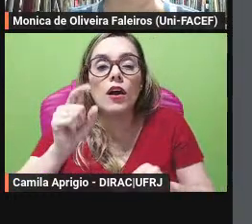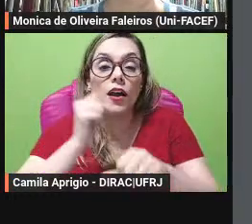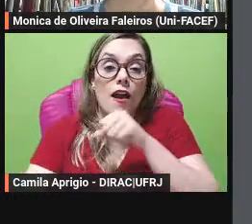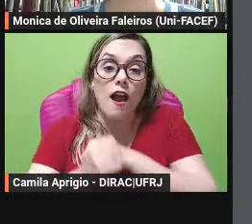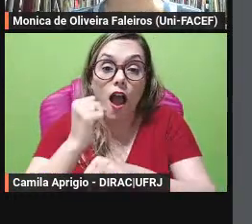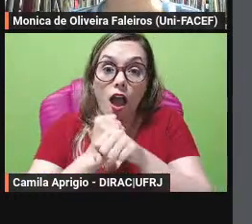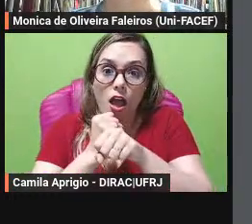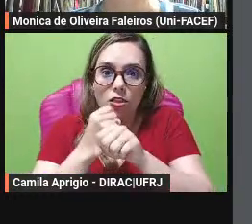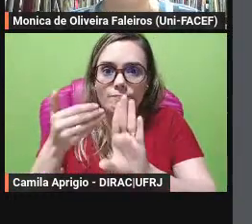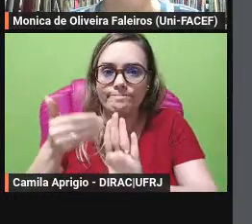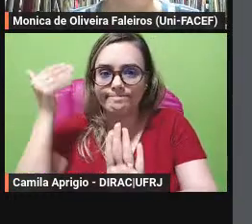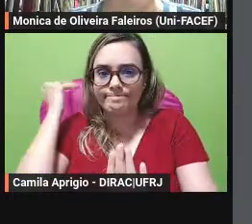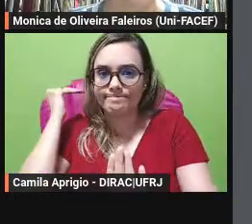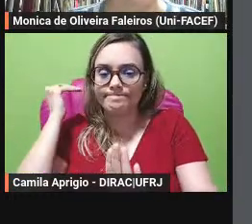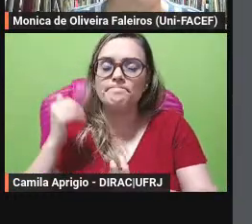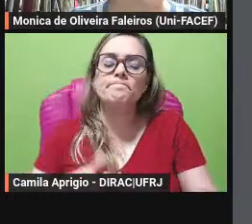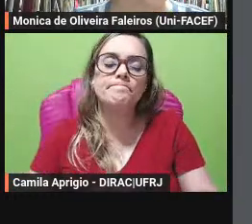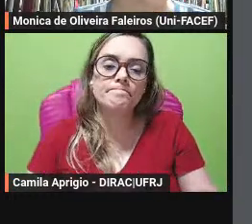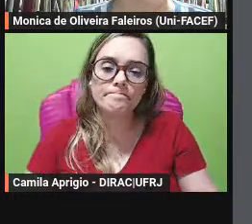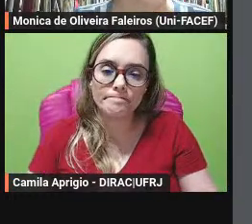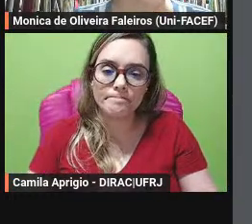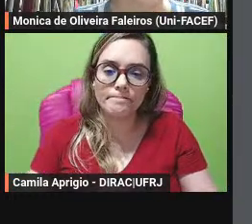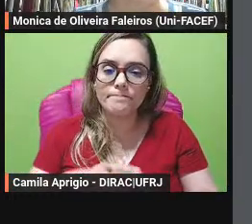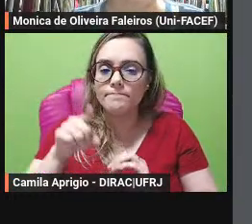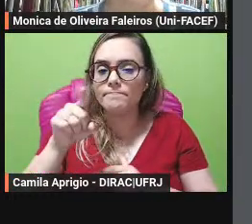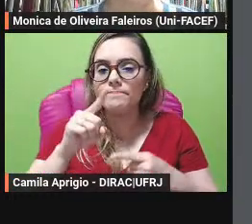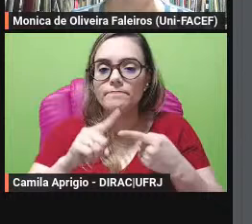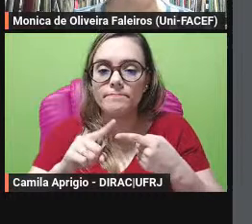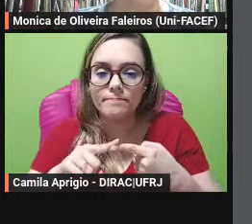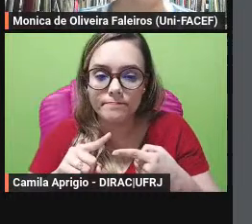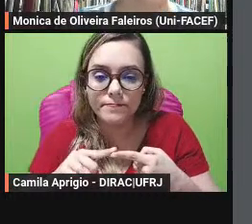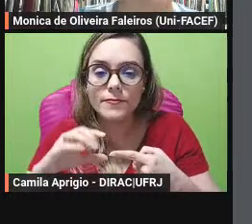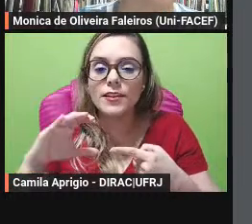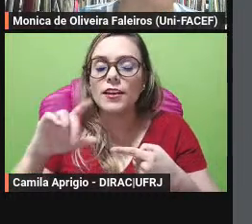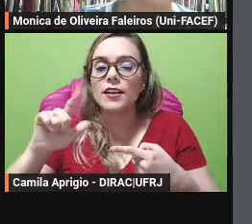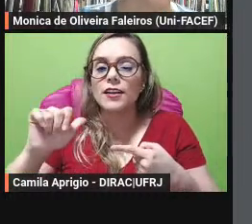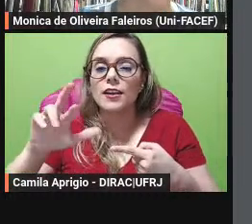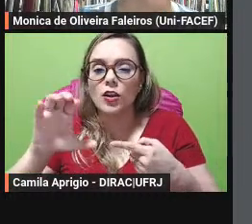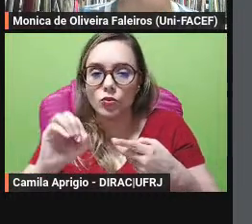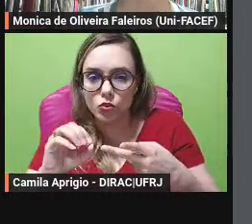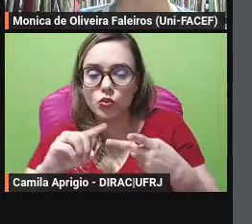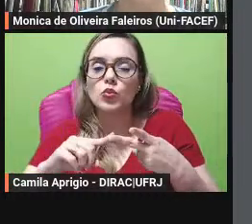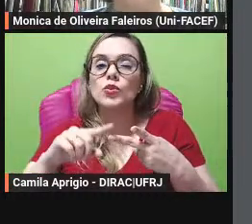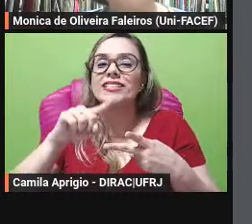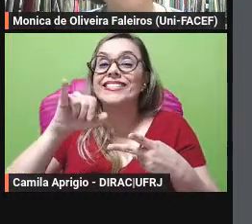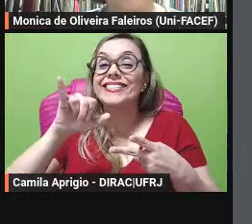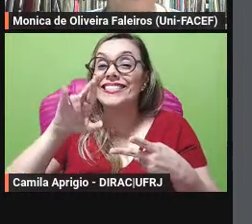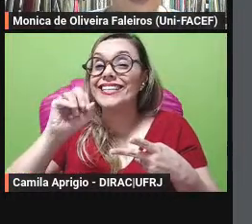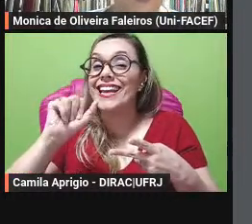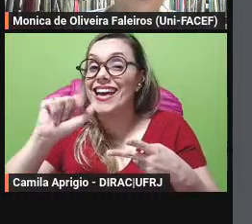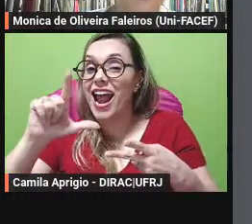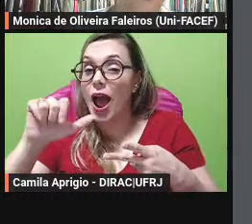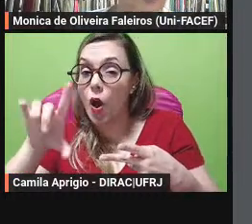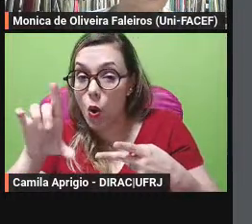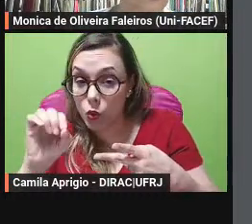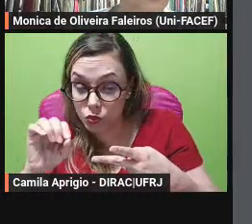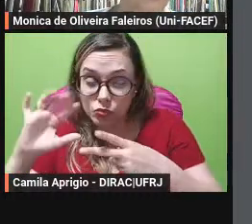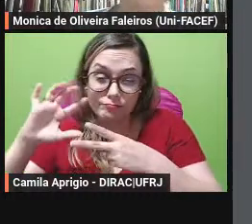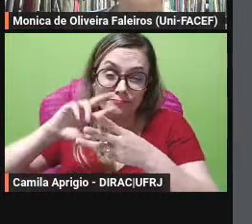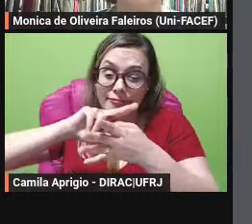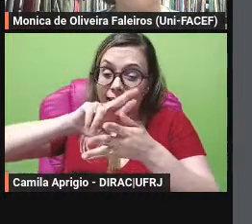Cruzeiro ele Cláudios Fortuna Jaguar Ziraldo e outros publicaram oito números em 1964